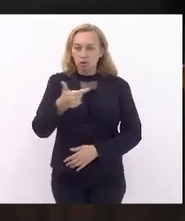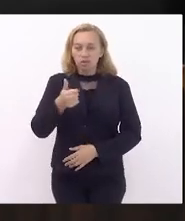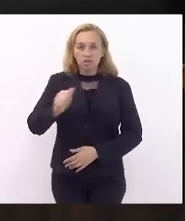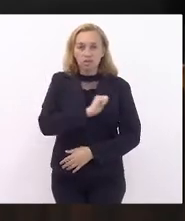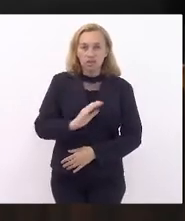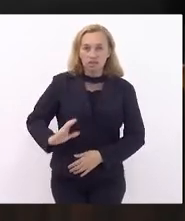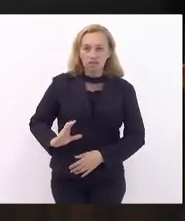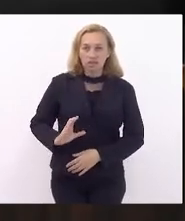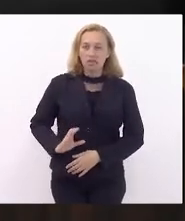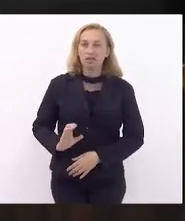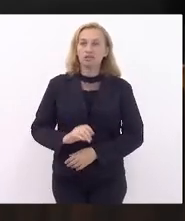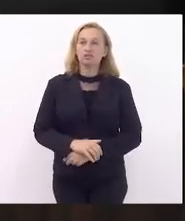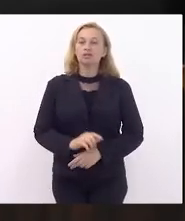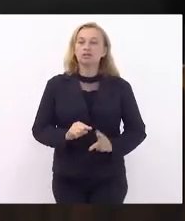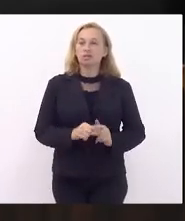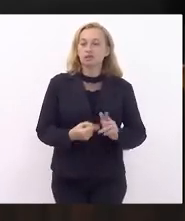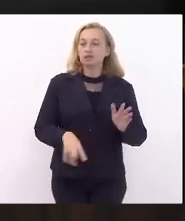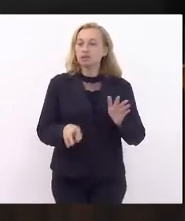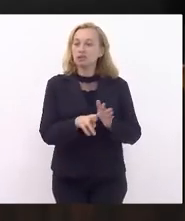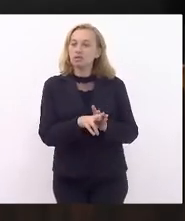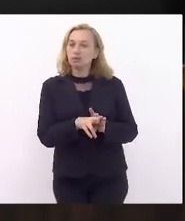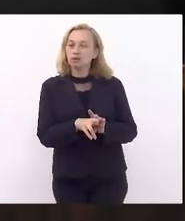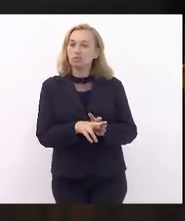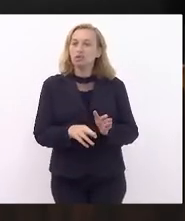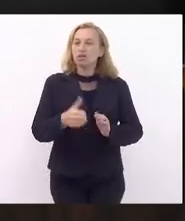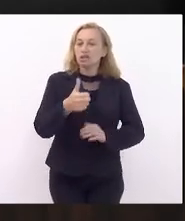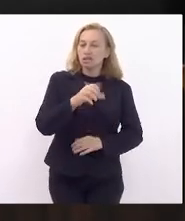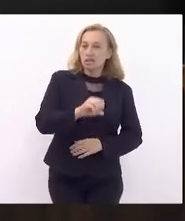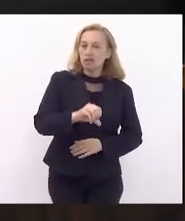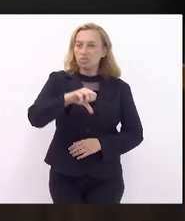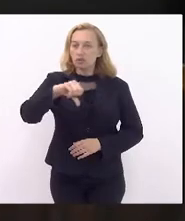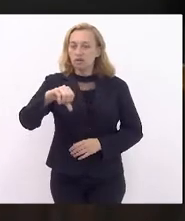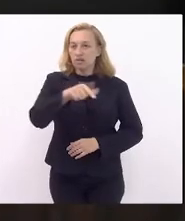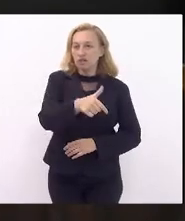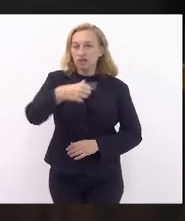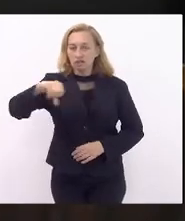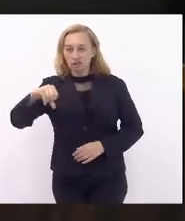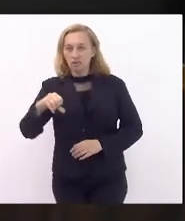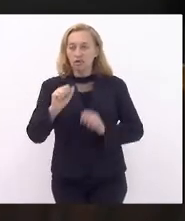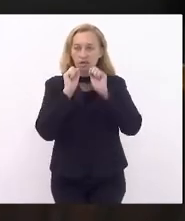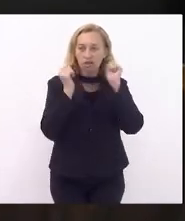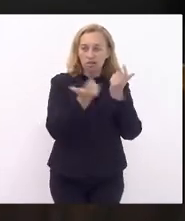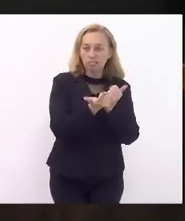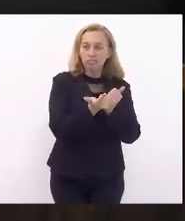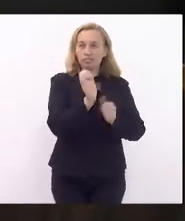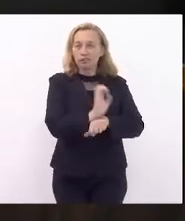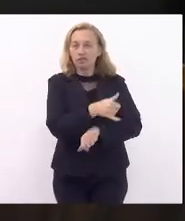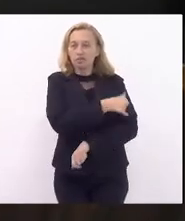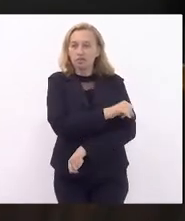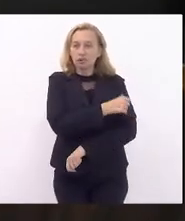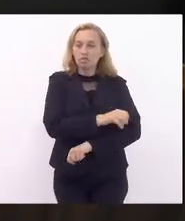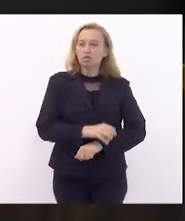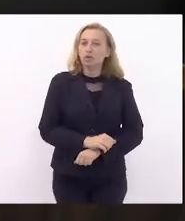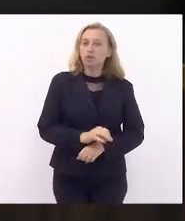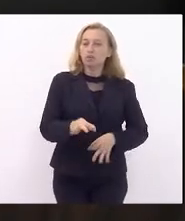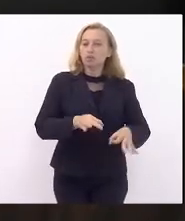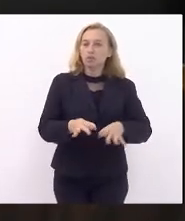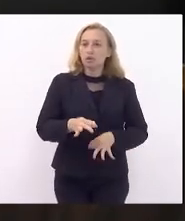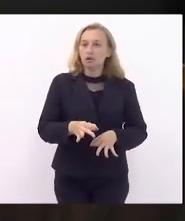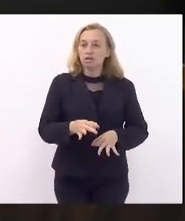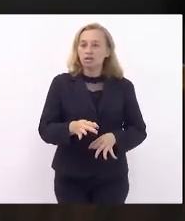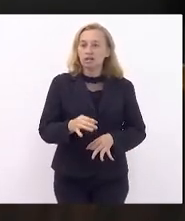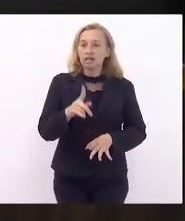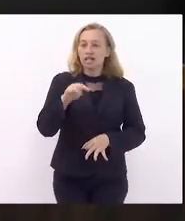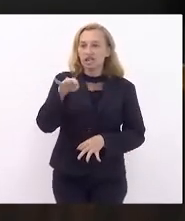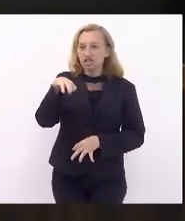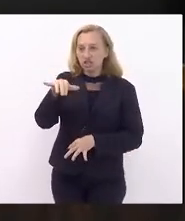Siciliano, que altera a resolução 09 de 19, que institui no âmbito da Assembleia Legislativa do Estado do Rio de Janeiro, o programa legisla